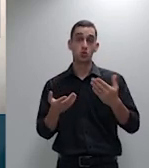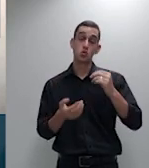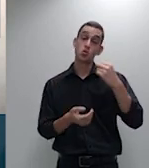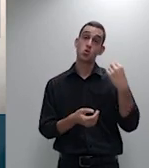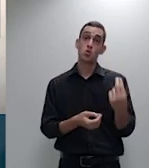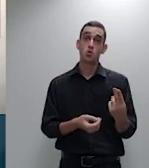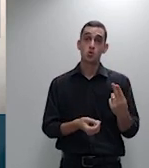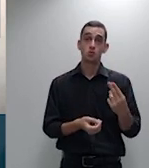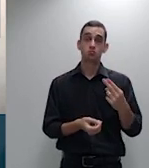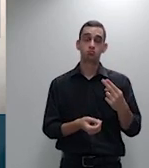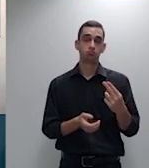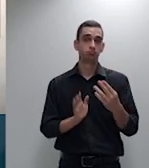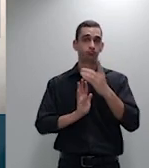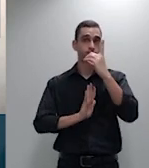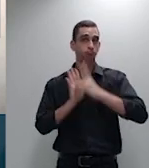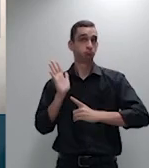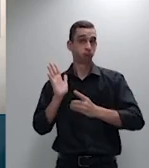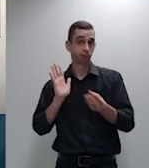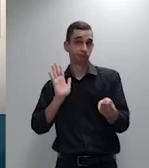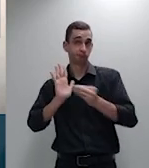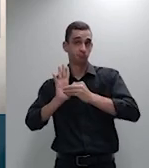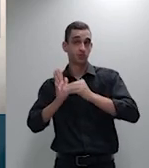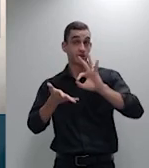autenticidade sua assinatura para